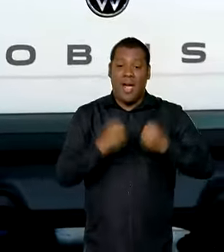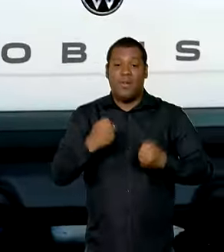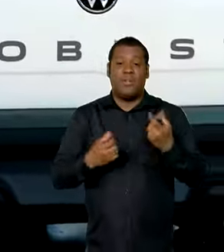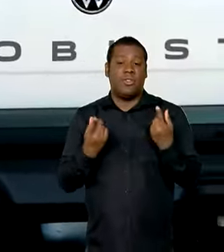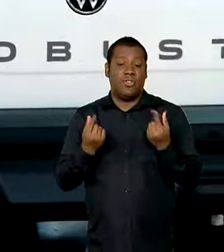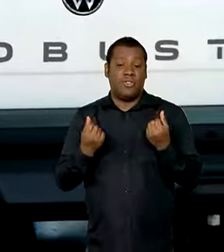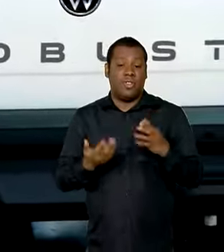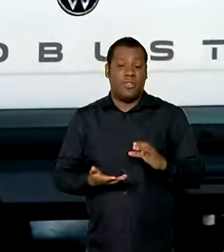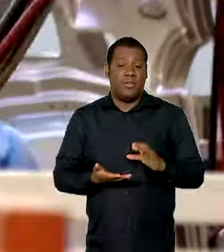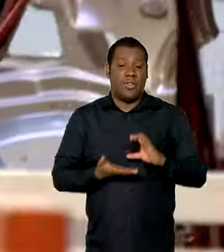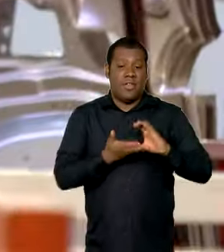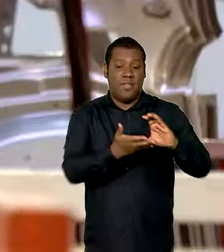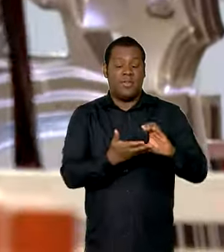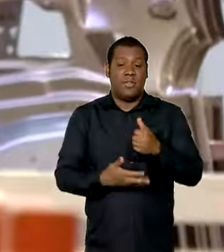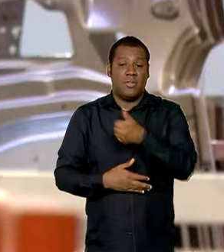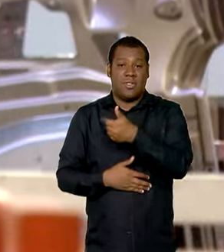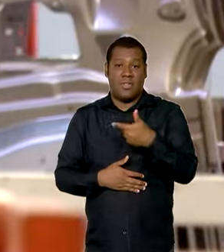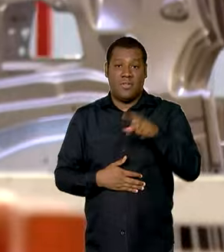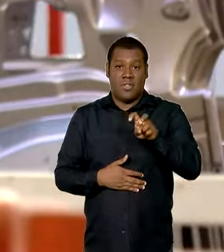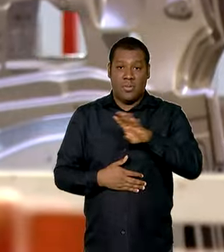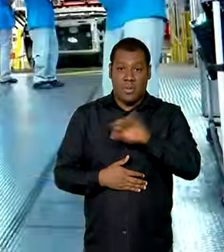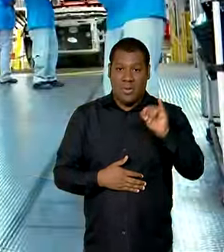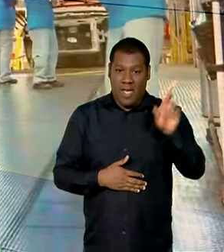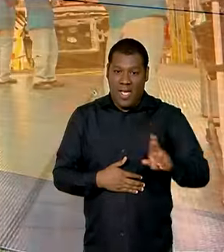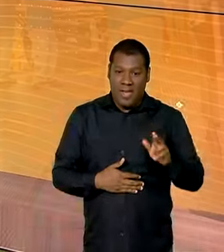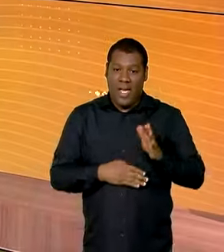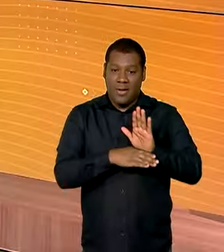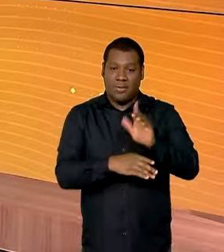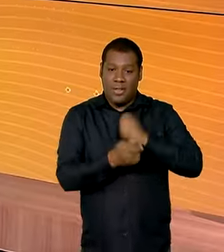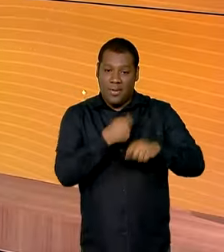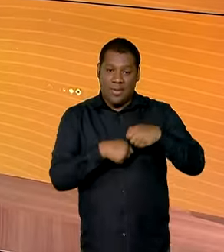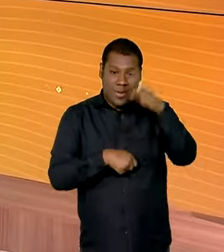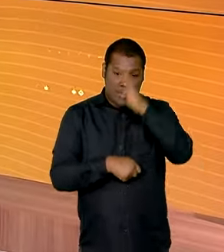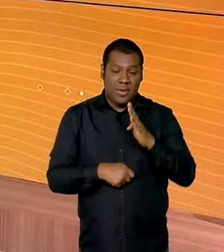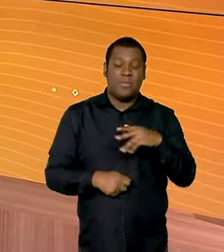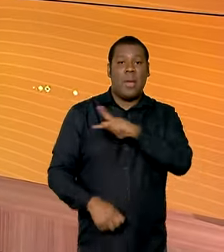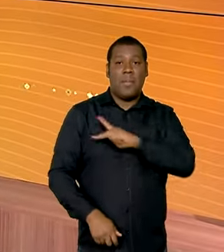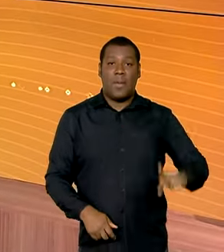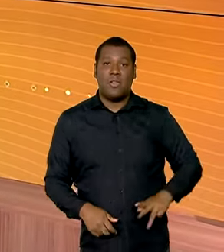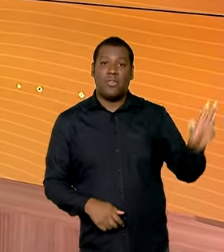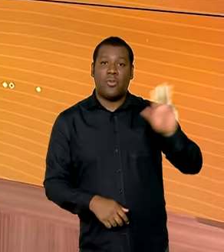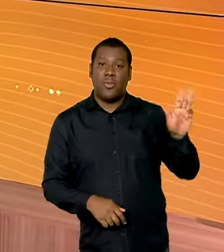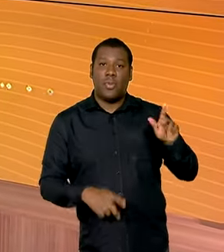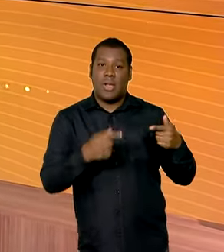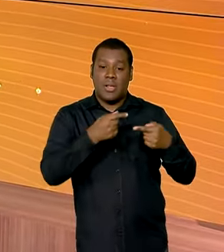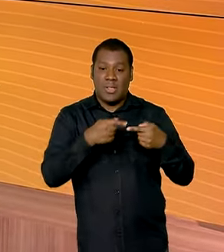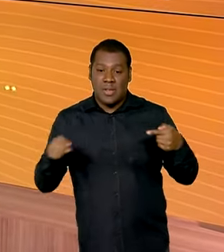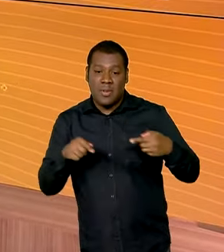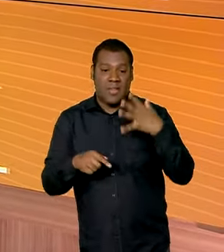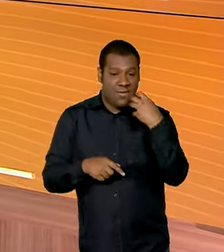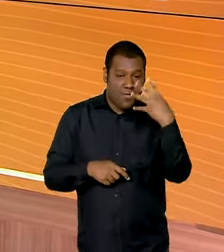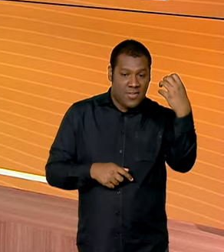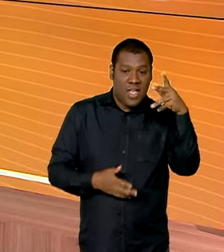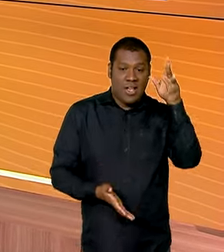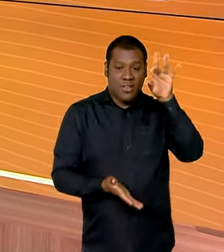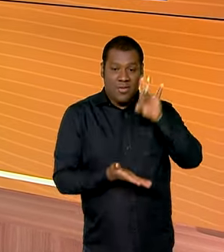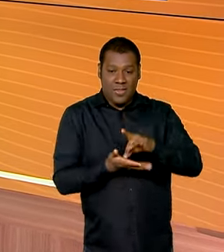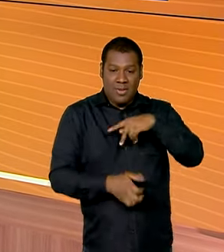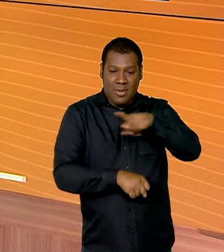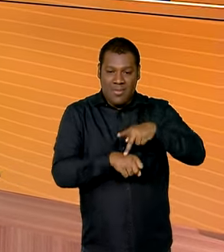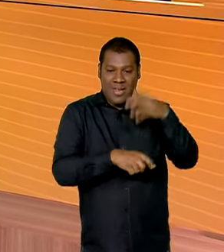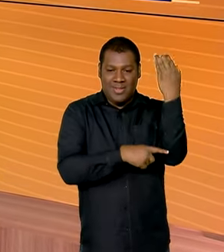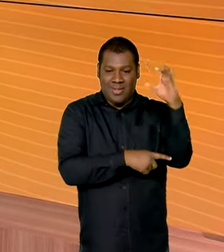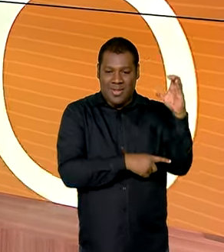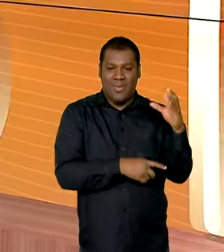bilhões de reais na economia do país e o presidente Lula realiza esta semana a viagem oficial à Colômbia.